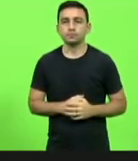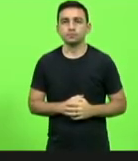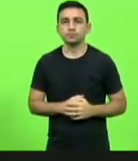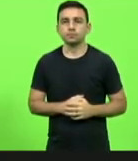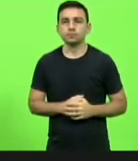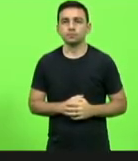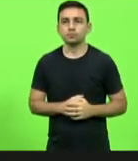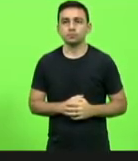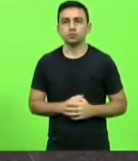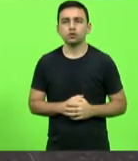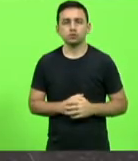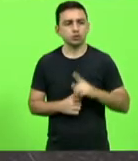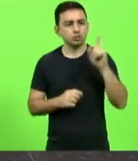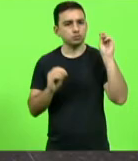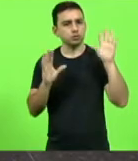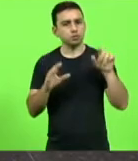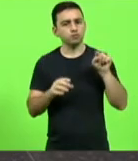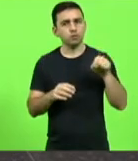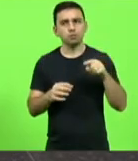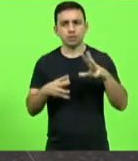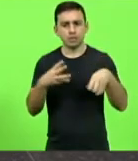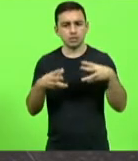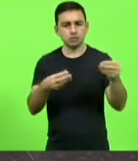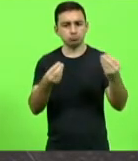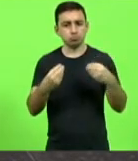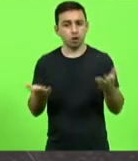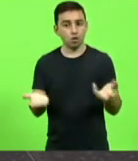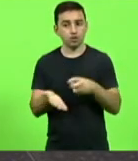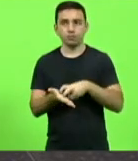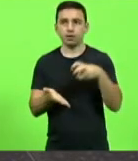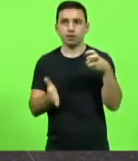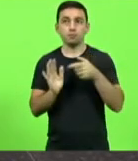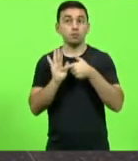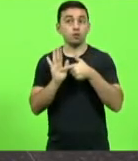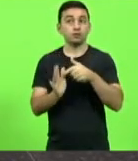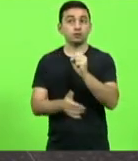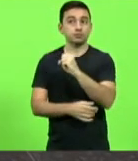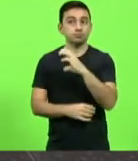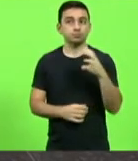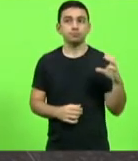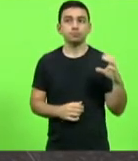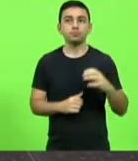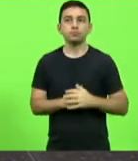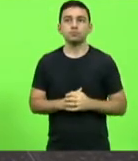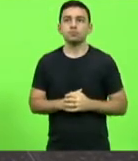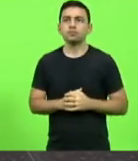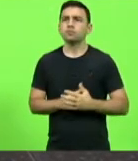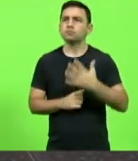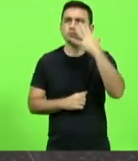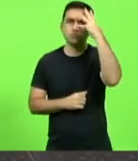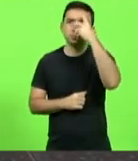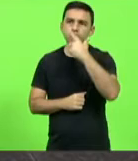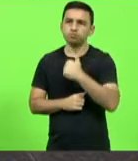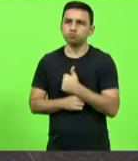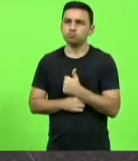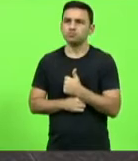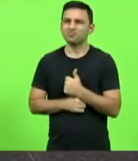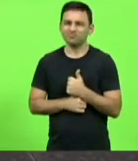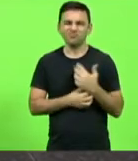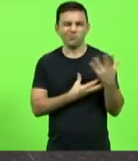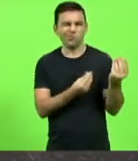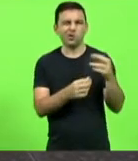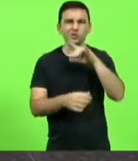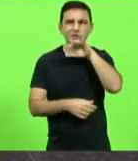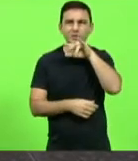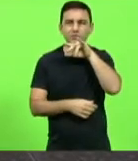primeiro Deus te abençoe por nos dar esse presente hoje de manhã de mostrar para Santa Catarina uma coisa tão bonita diante de tantas coisas ruins